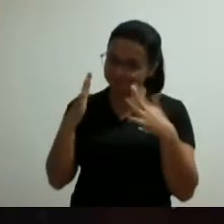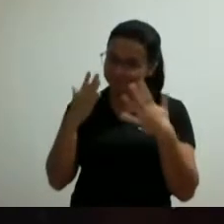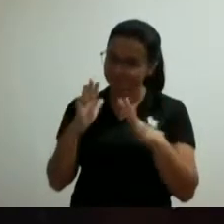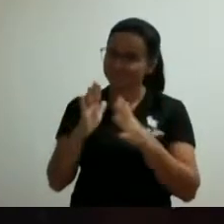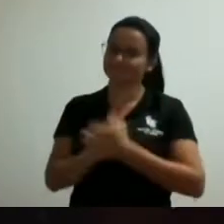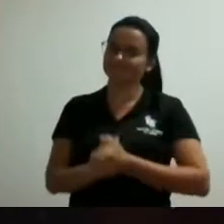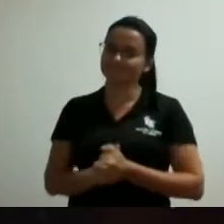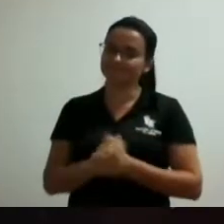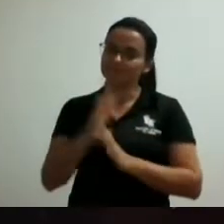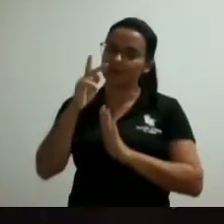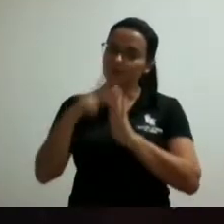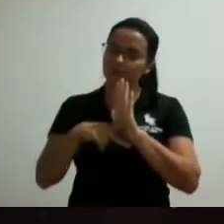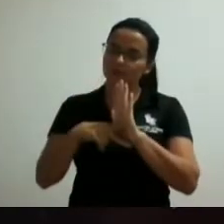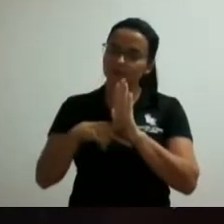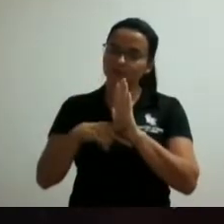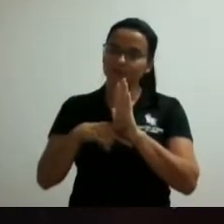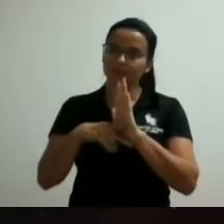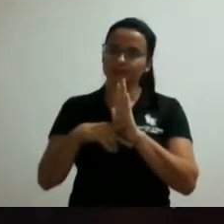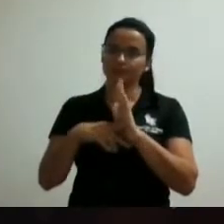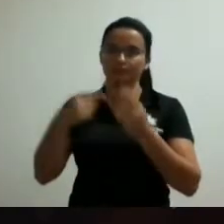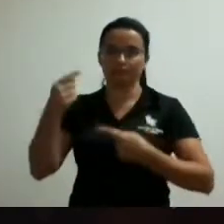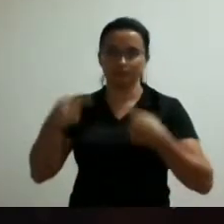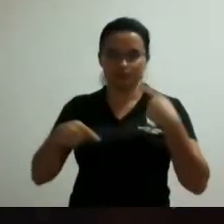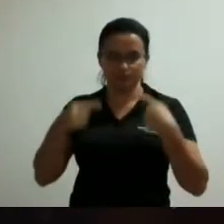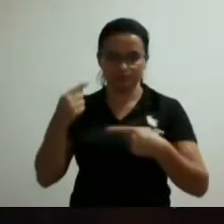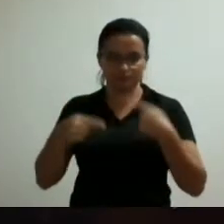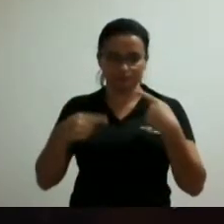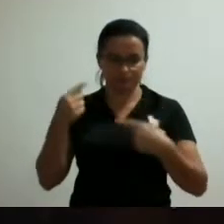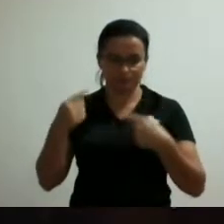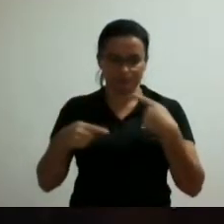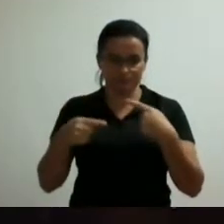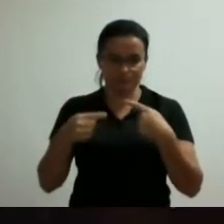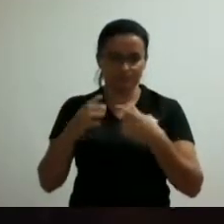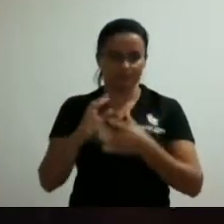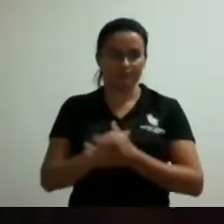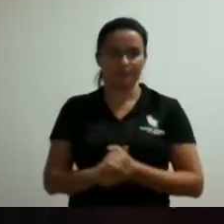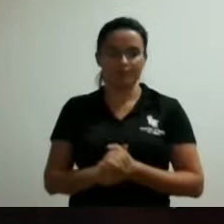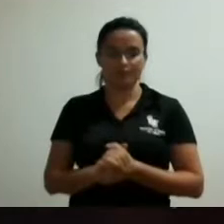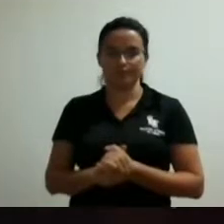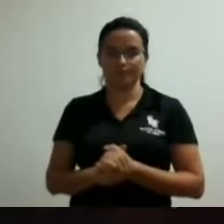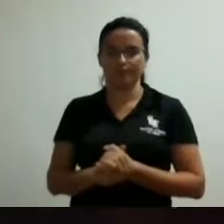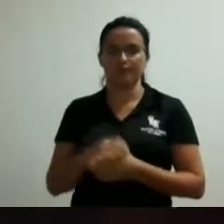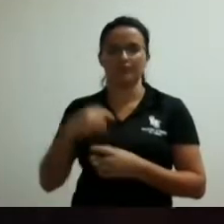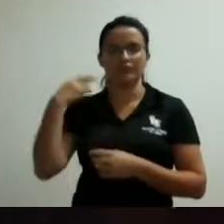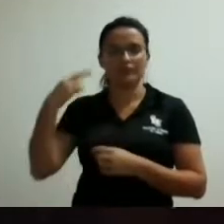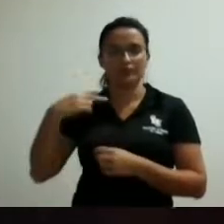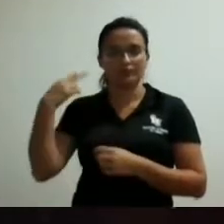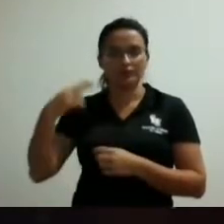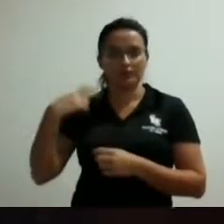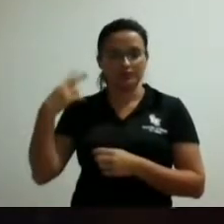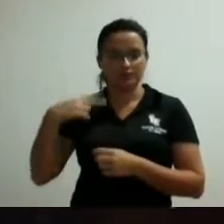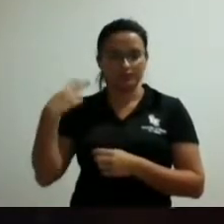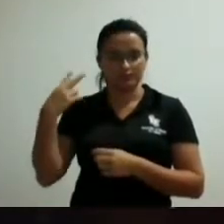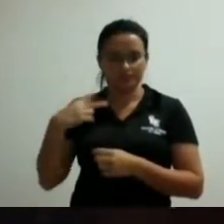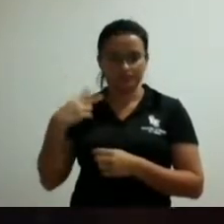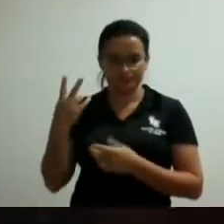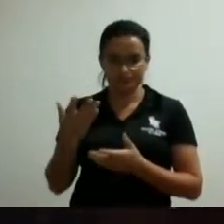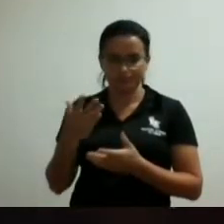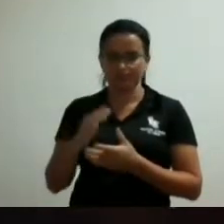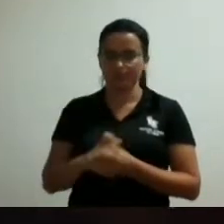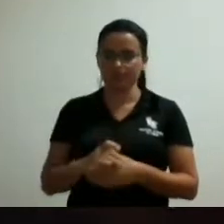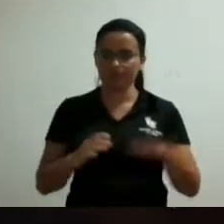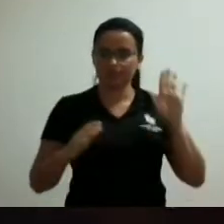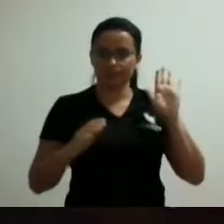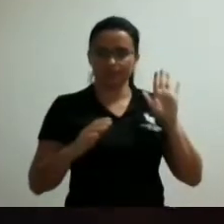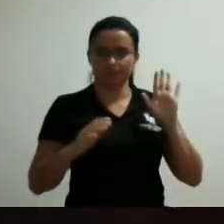projeto encontra-se em discussão pela ordem vereador professor Nilton Militão eu tenho oportunidade para o